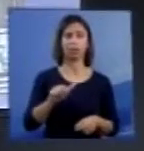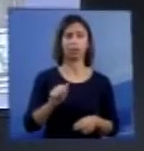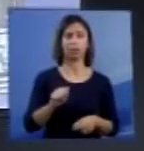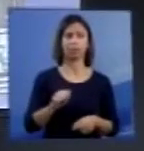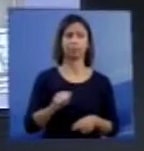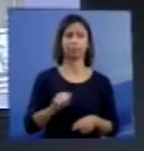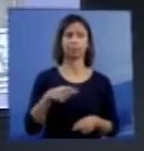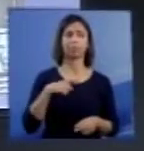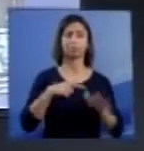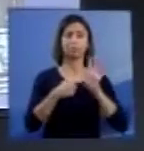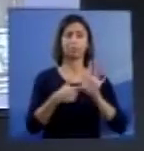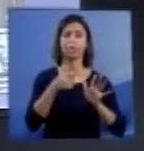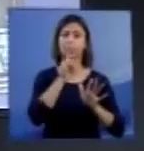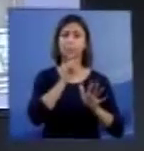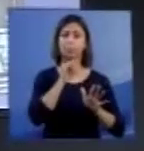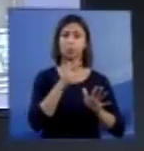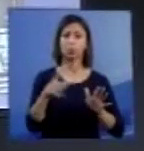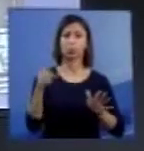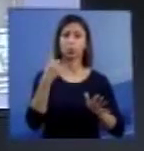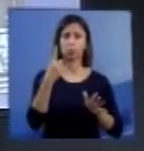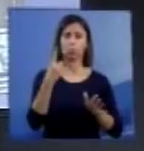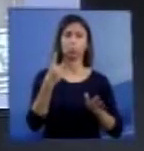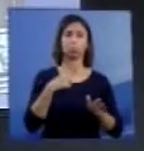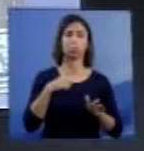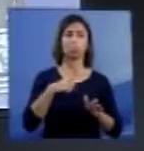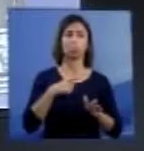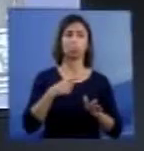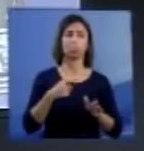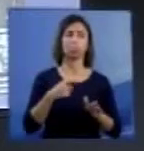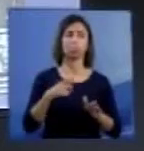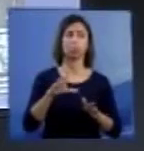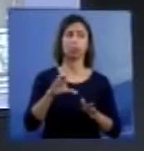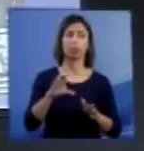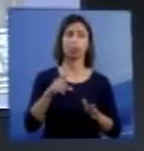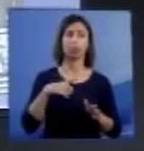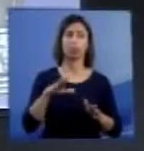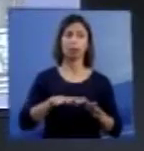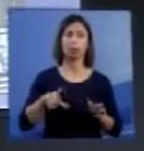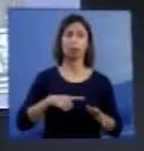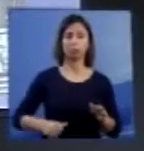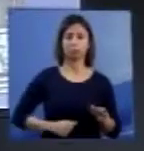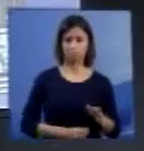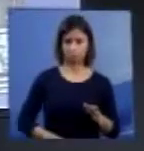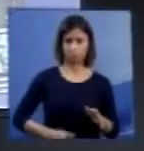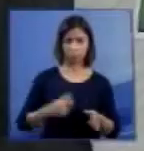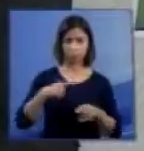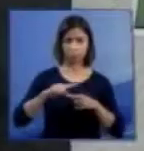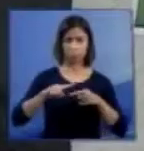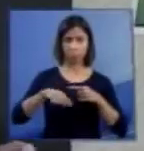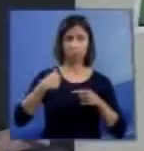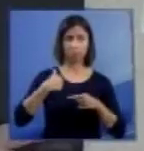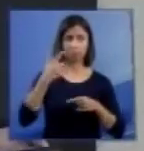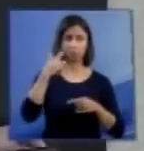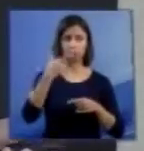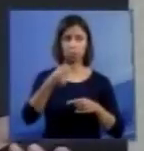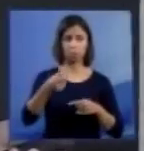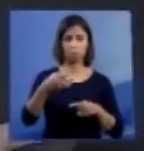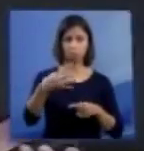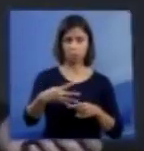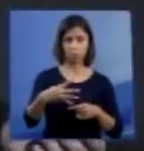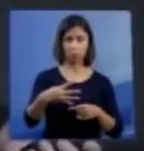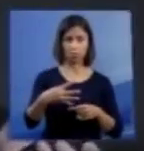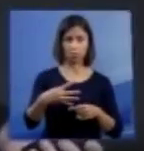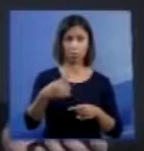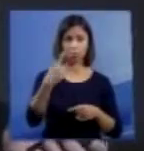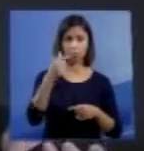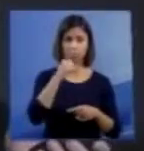temos o exemplo de uma ressonância nuclear magnética, caso raro, porque ela só começou a ser feita na literatura em 2004, é um